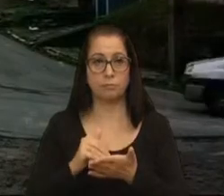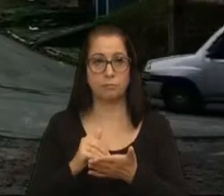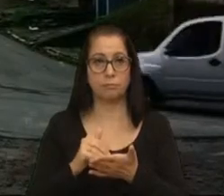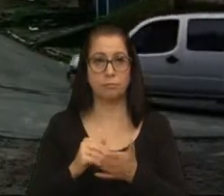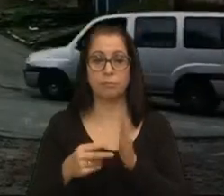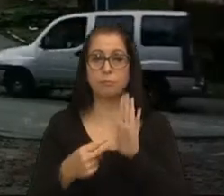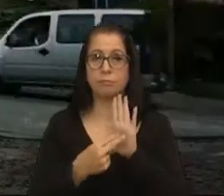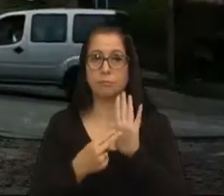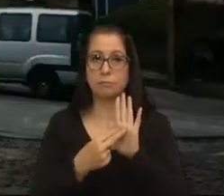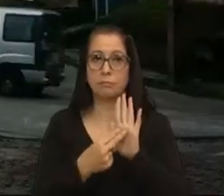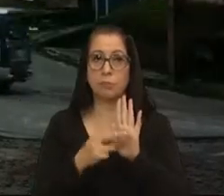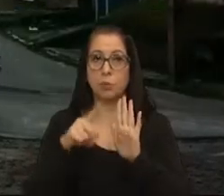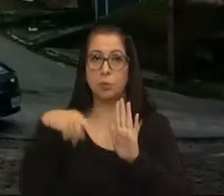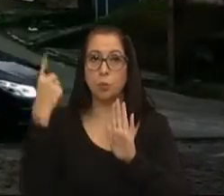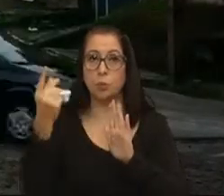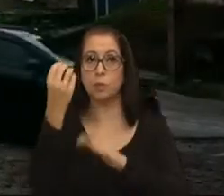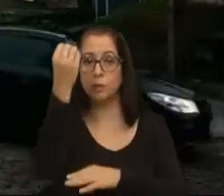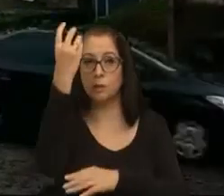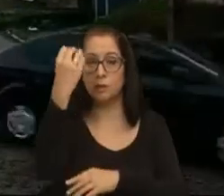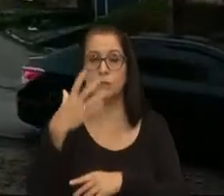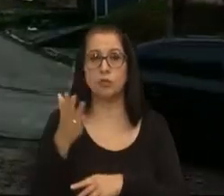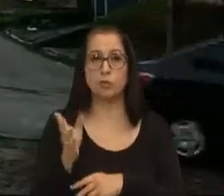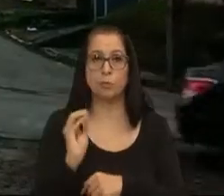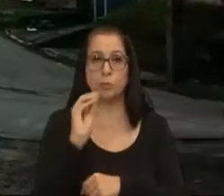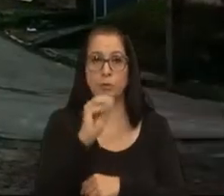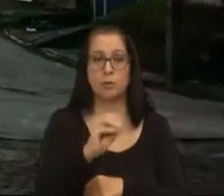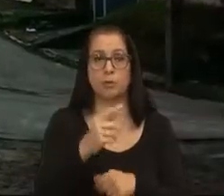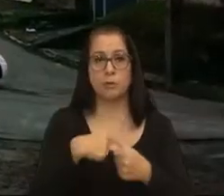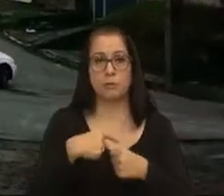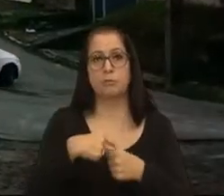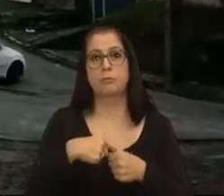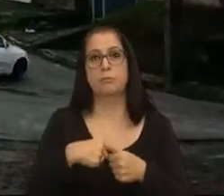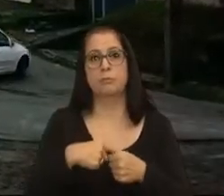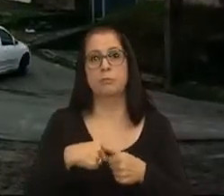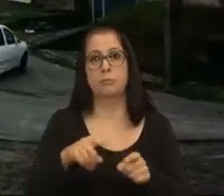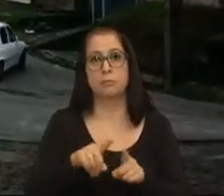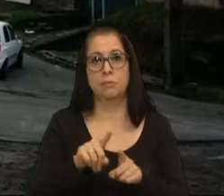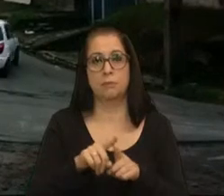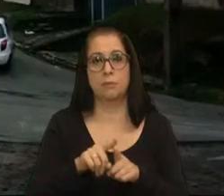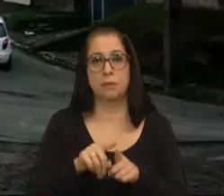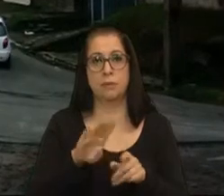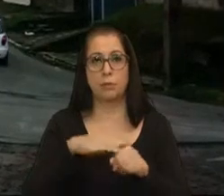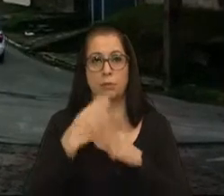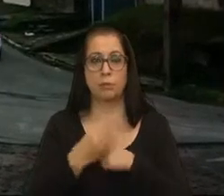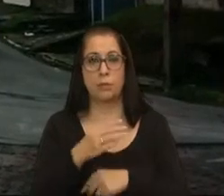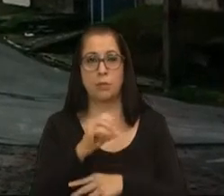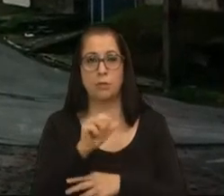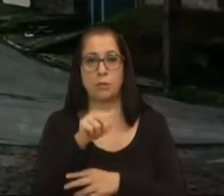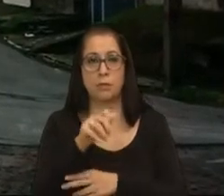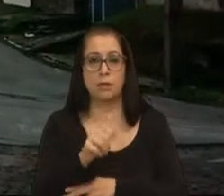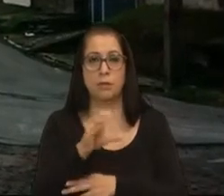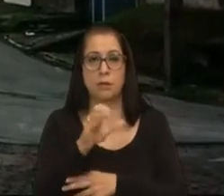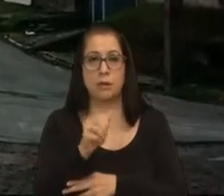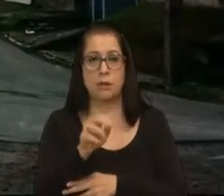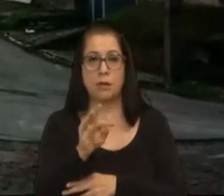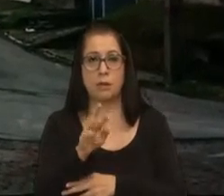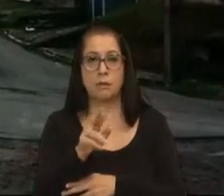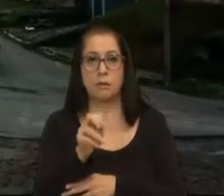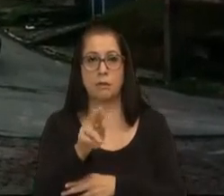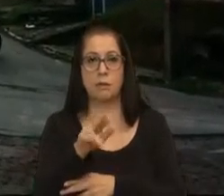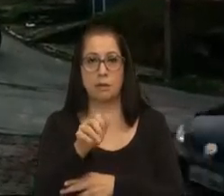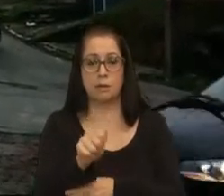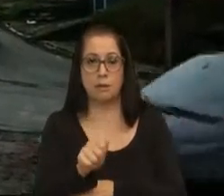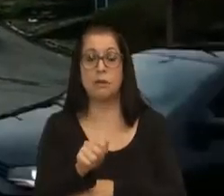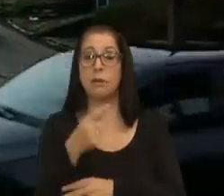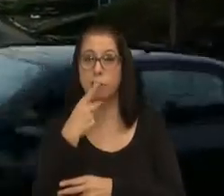atenção, como outra sinaleira que já foi colocada na cidade, que a gente, inclusive, que a gente, lá no bairro de Santa Catarina, que a gente pautou, o vereador Kiko,